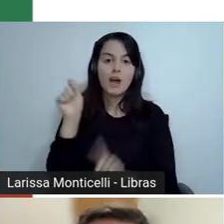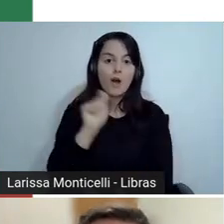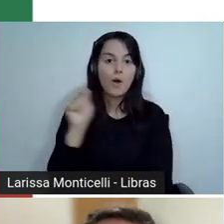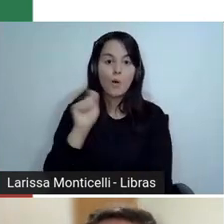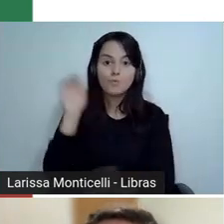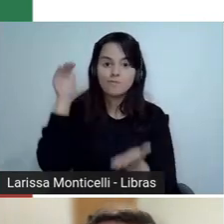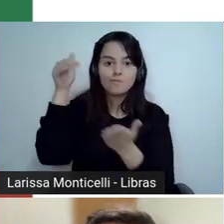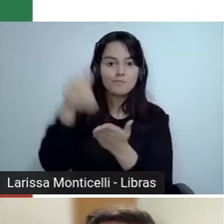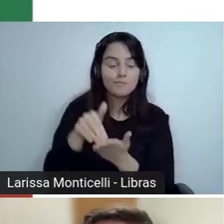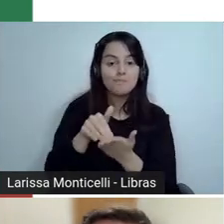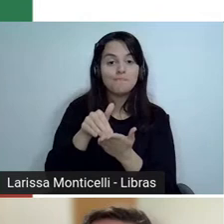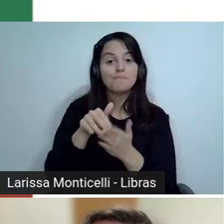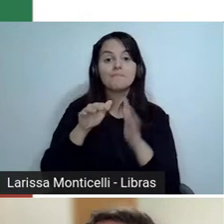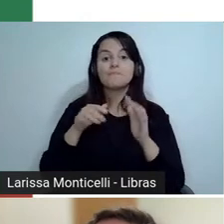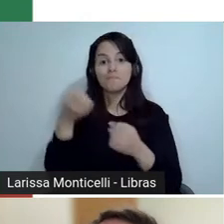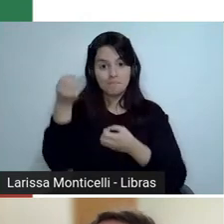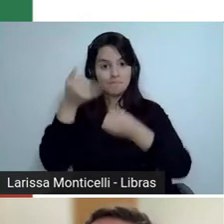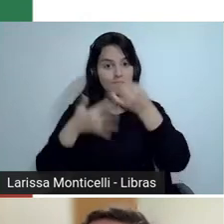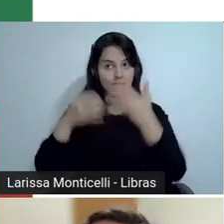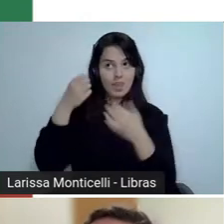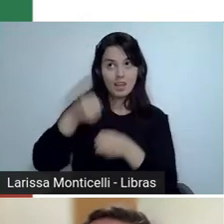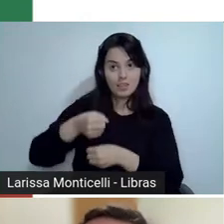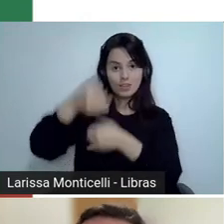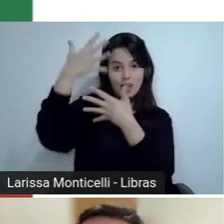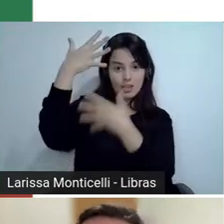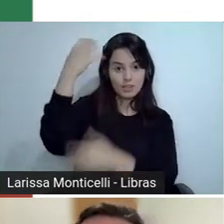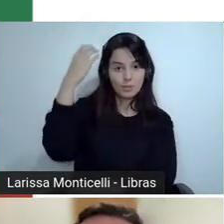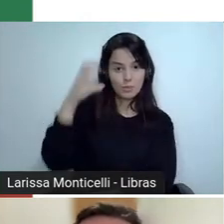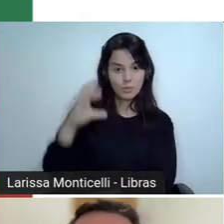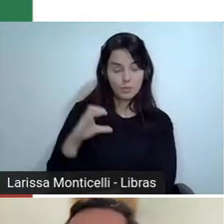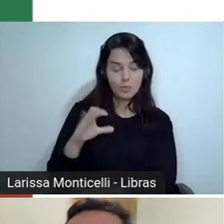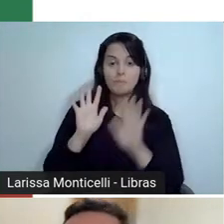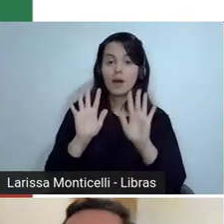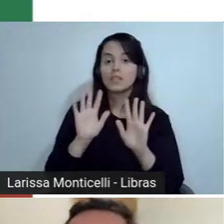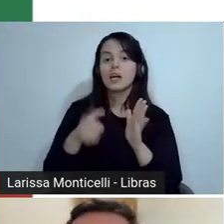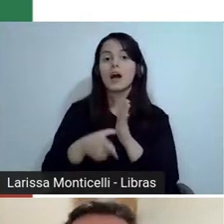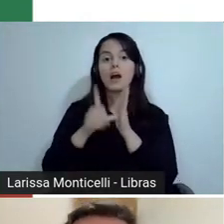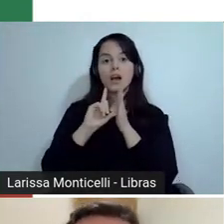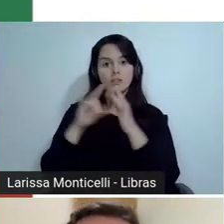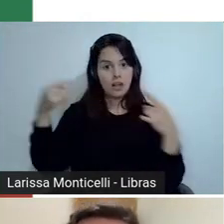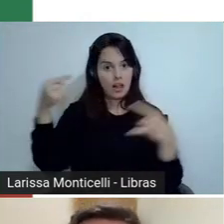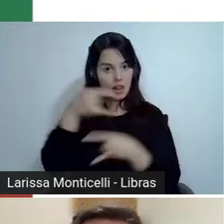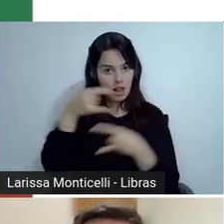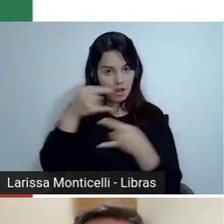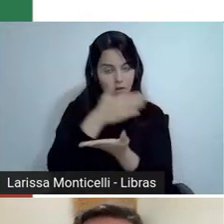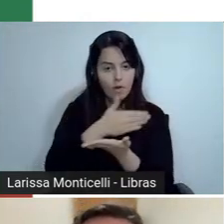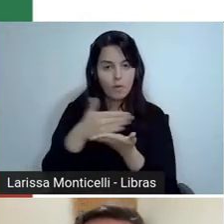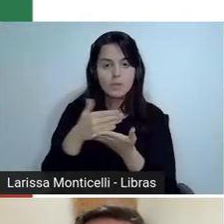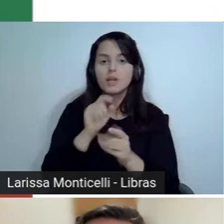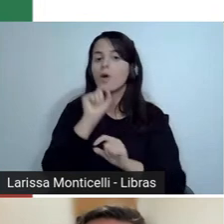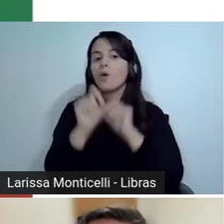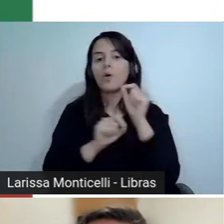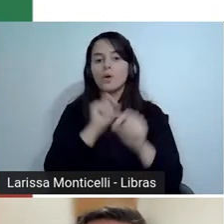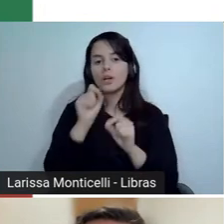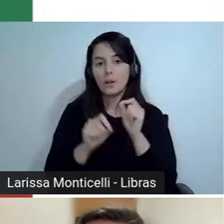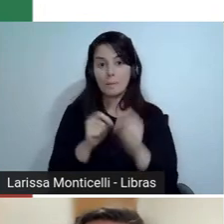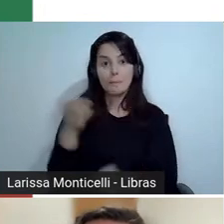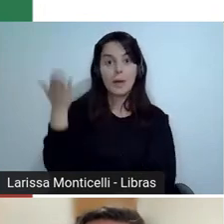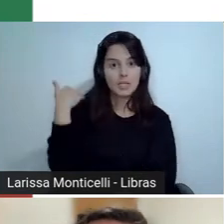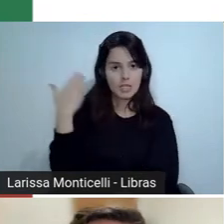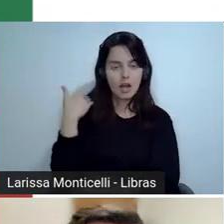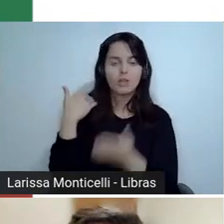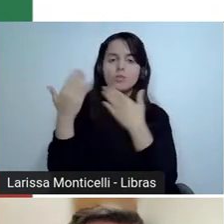de hoje, é de prática a gente, né, querer saber um pouquinho sobre se já foi para a sala de aula um pouco do que a gente